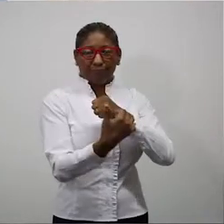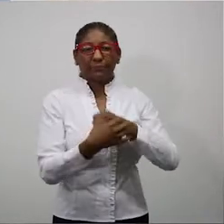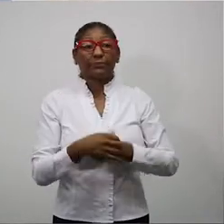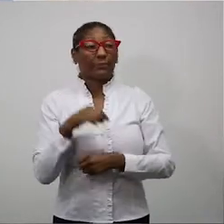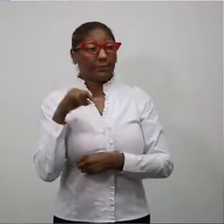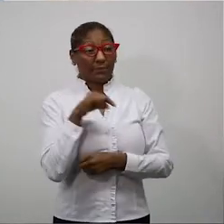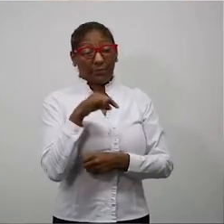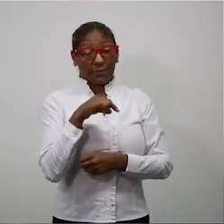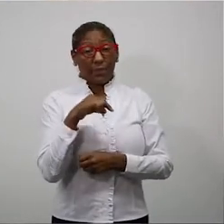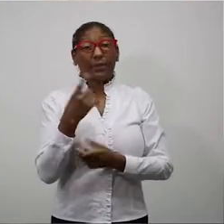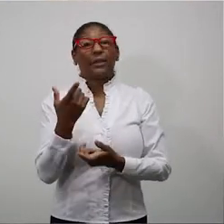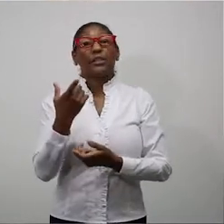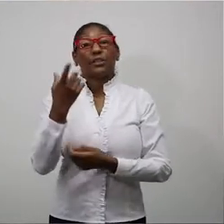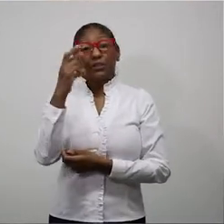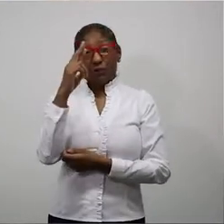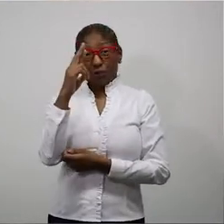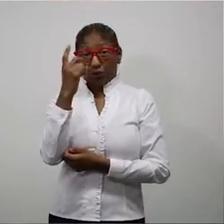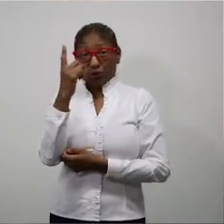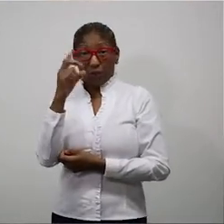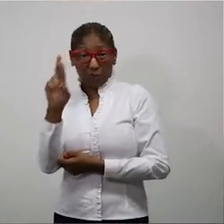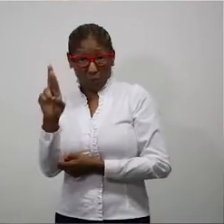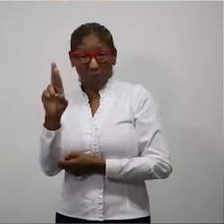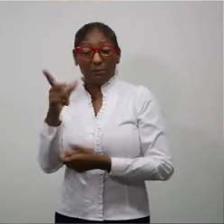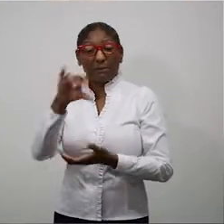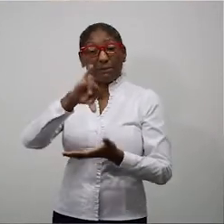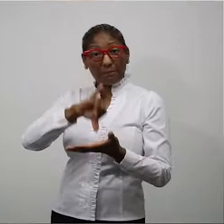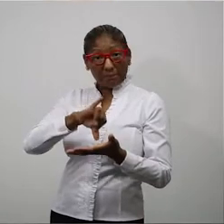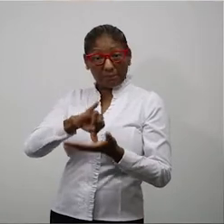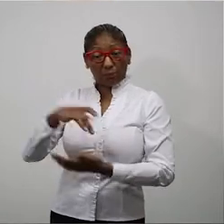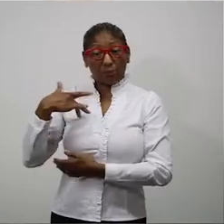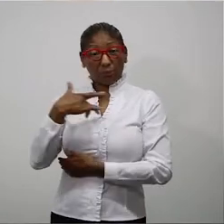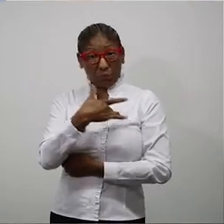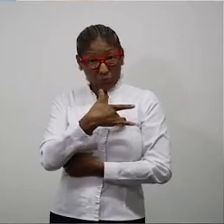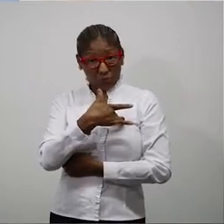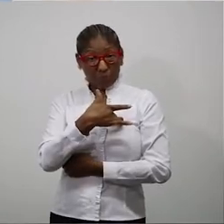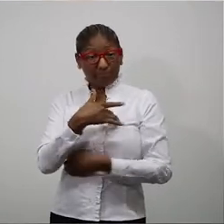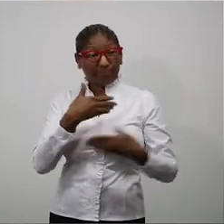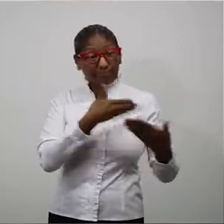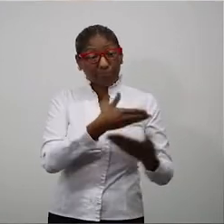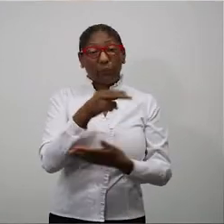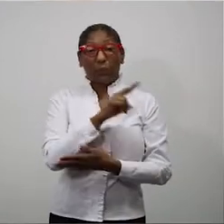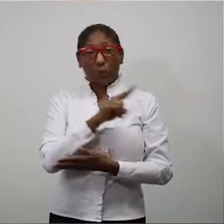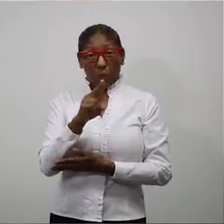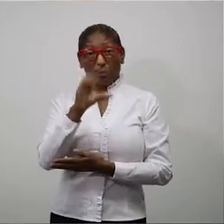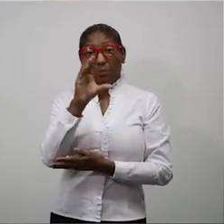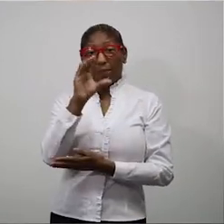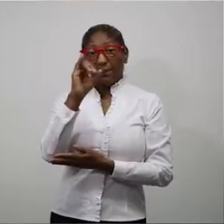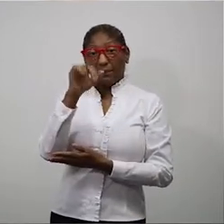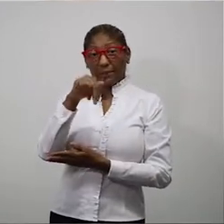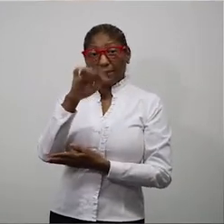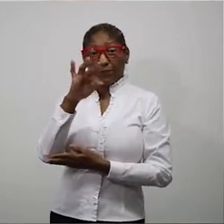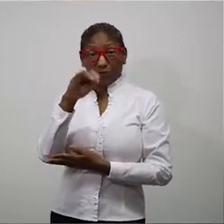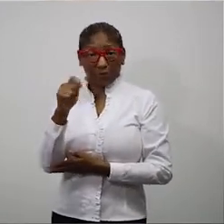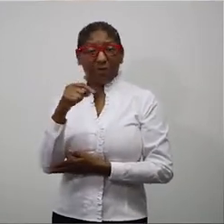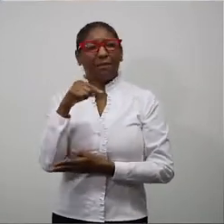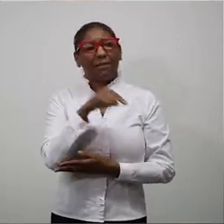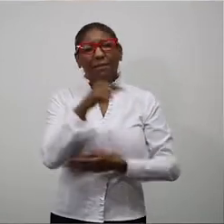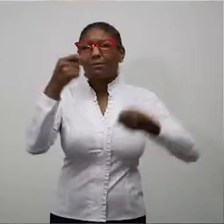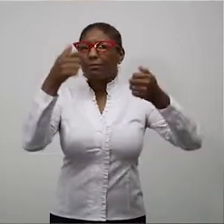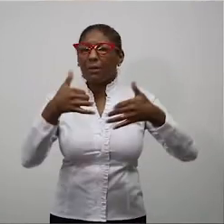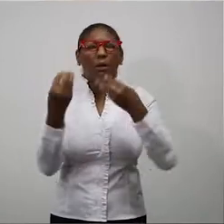coronavírus. Eu estou aqui com a nossa diretora do Centro Estadual de Vigilância e Saúde, a Cíntia, para ela nos